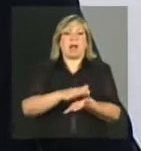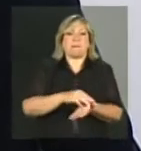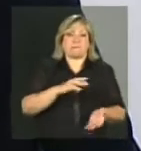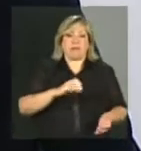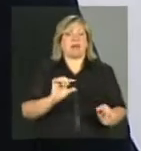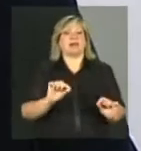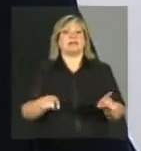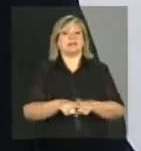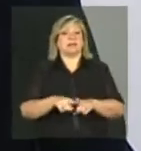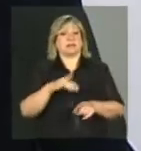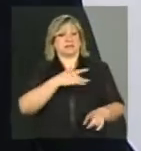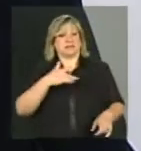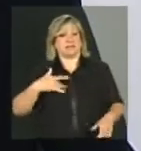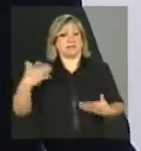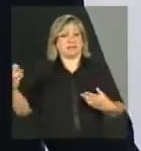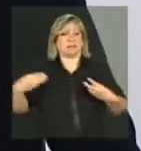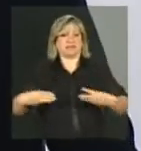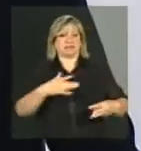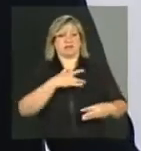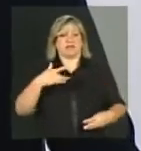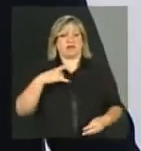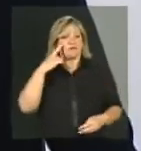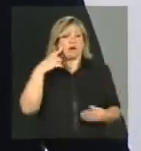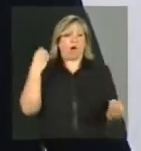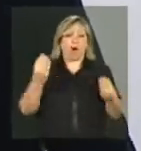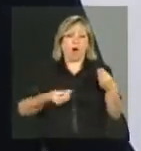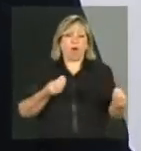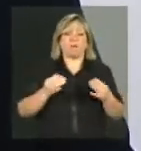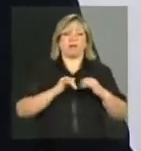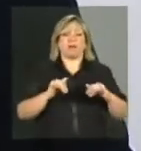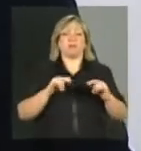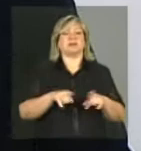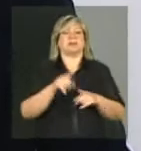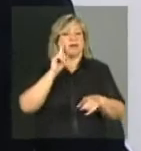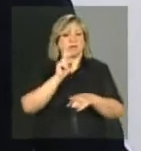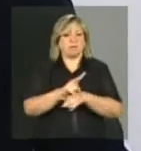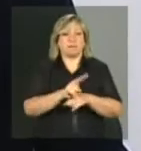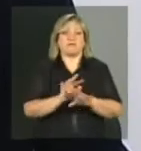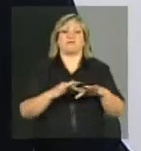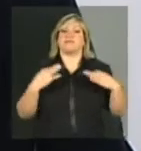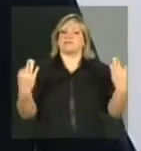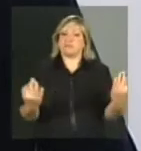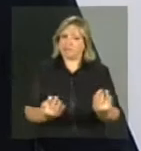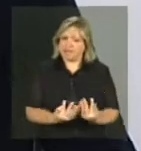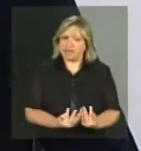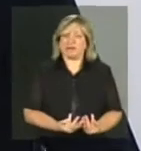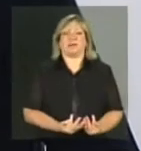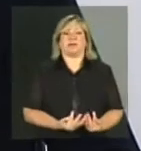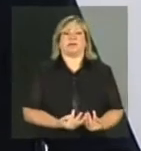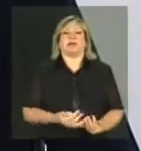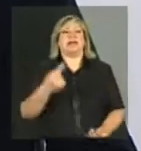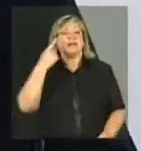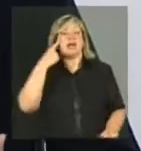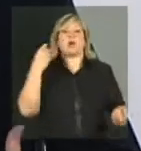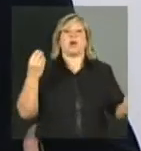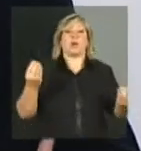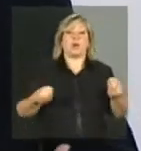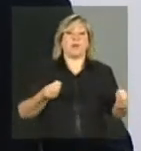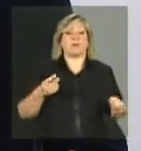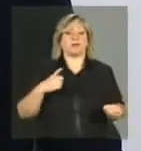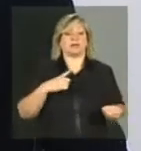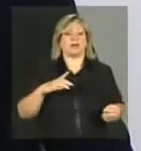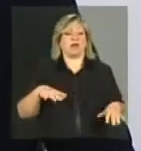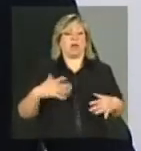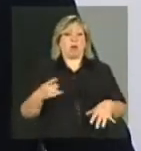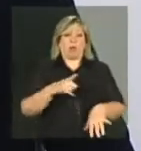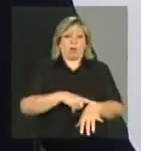saúde registradas pelo Ministério da Saúde, as informações de acompanhamento familiar, numa ideia de que você deve dar, a hora que